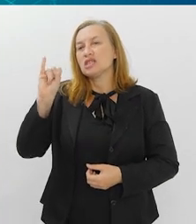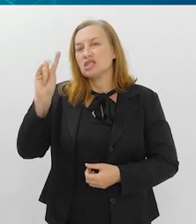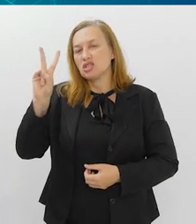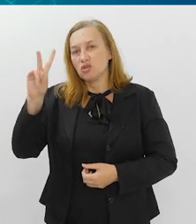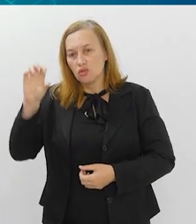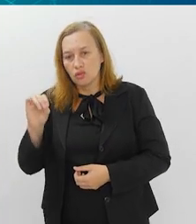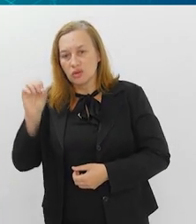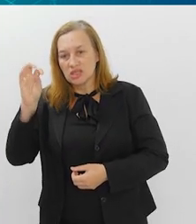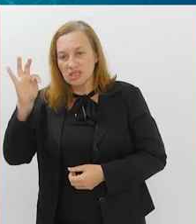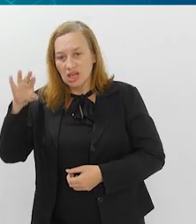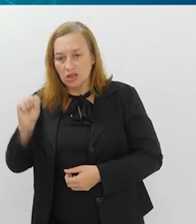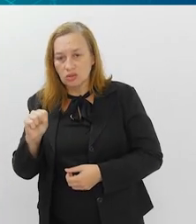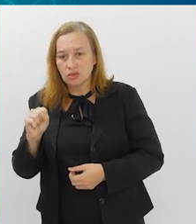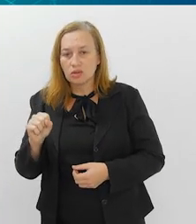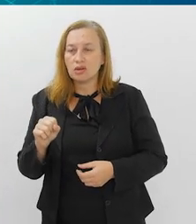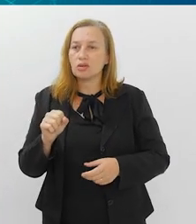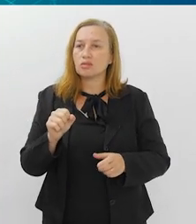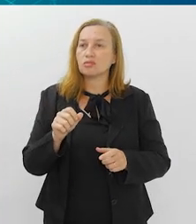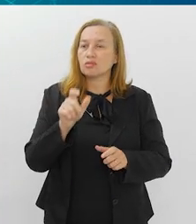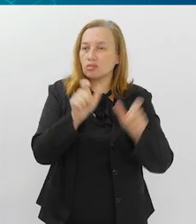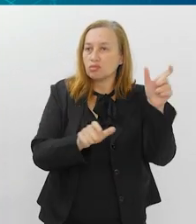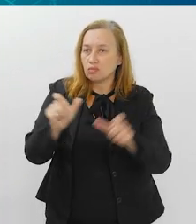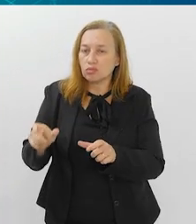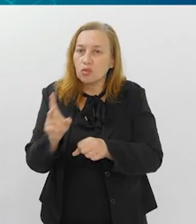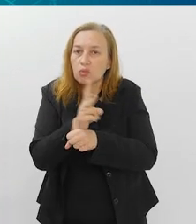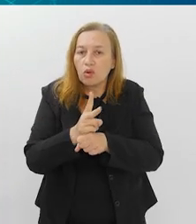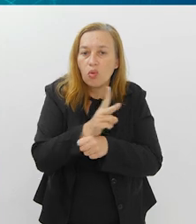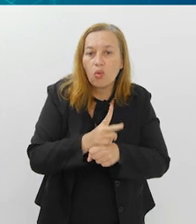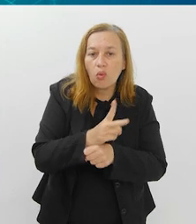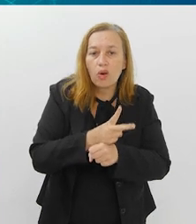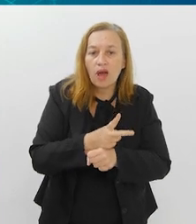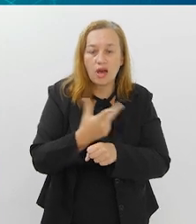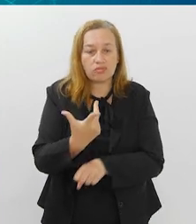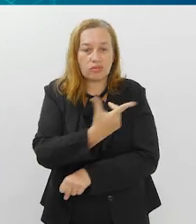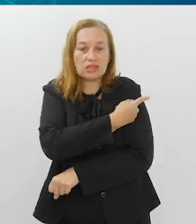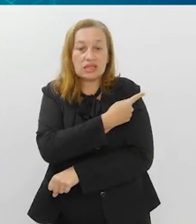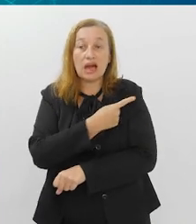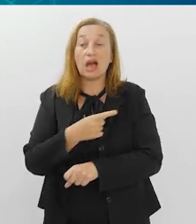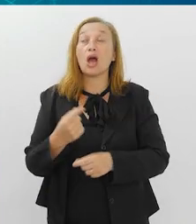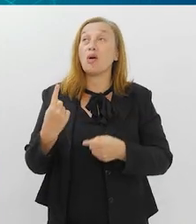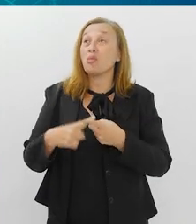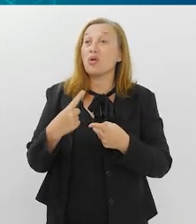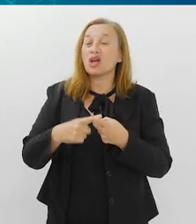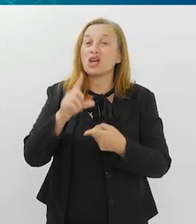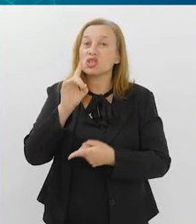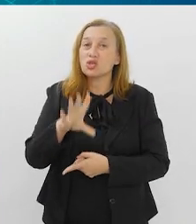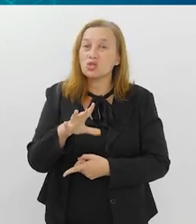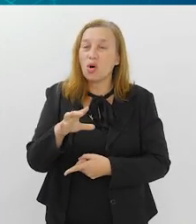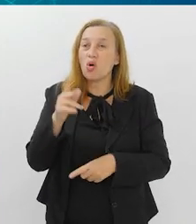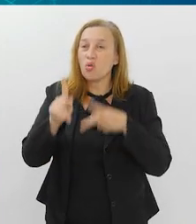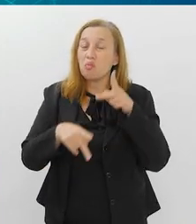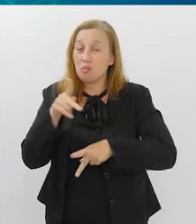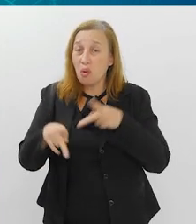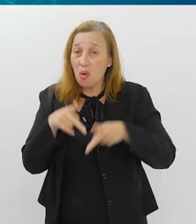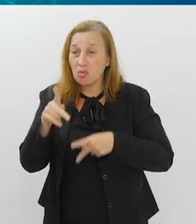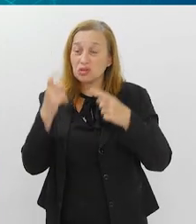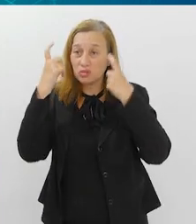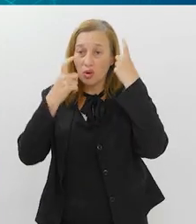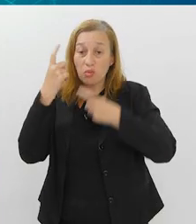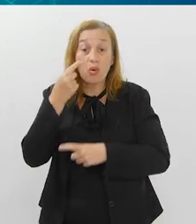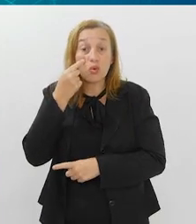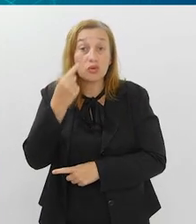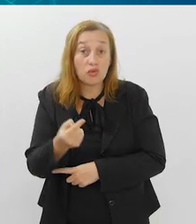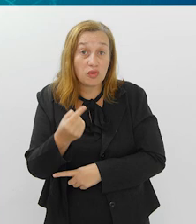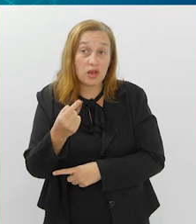vacinar pela gripe. É o que a gente, porque eu acho que somente o brasileiro, ele só se preocupa quando vê